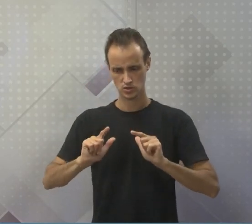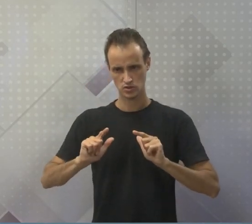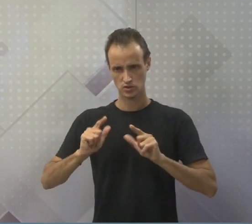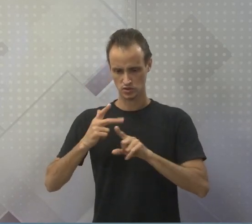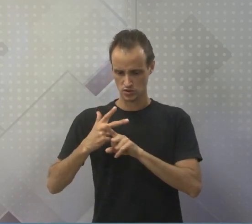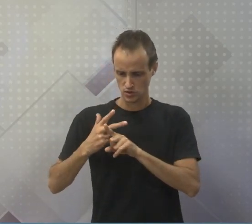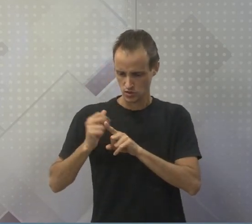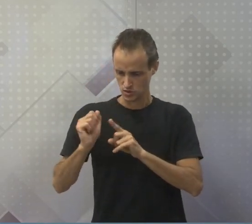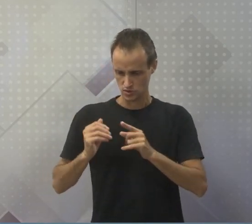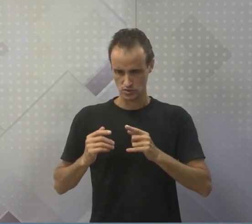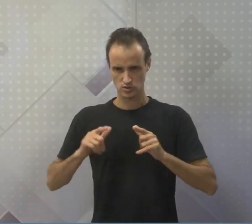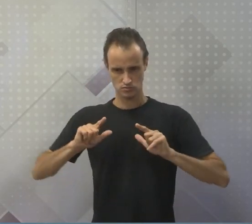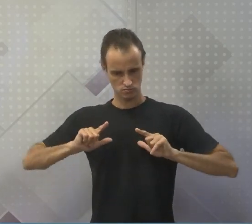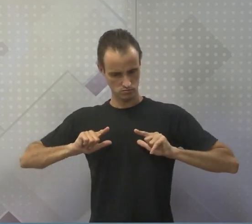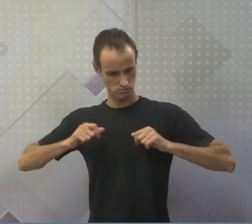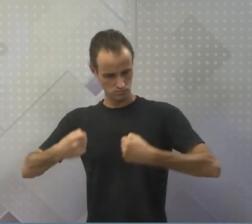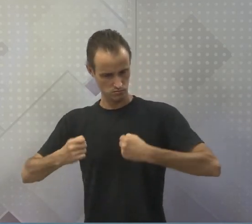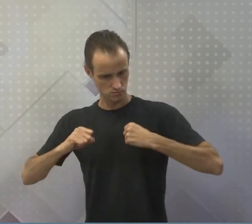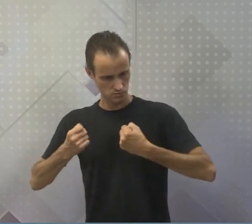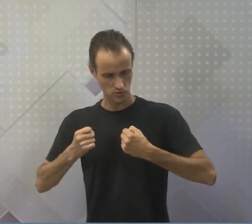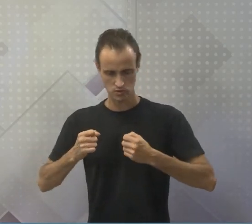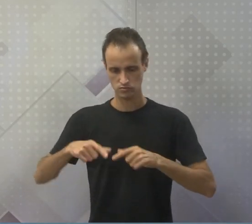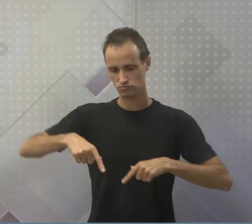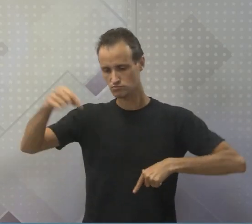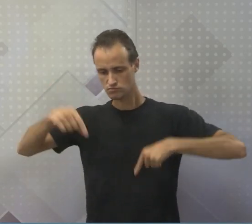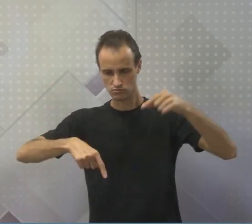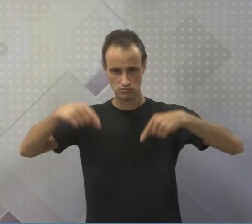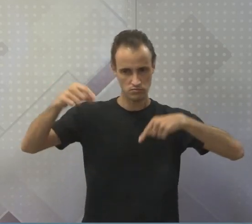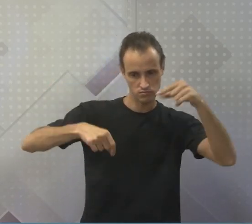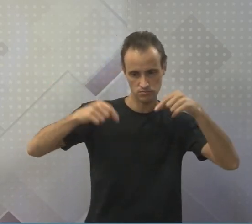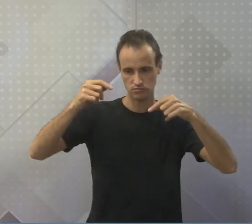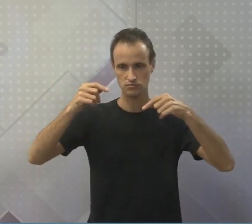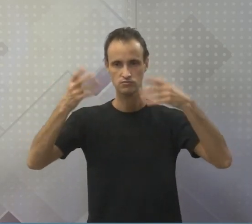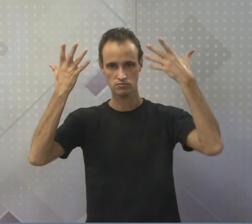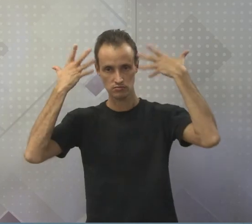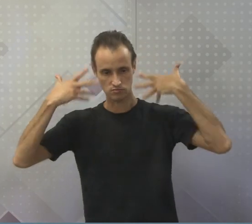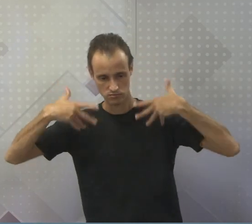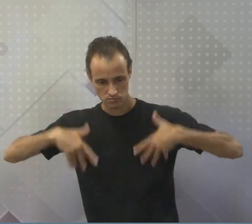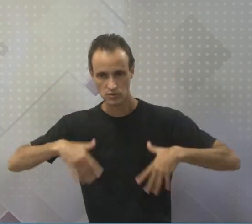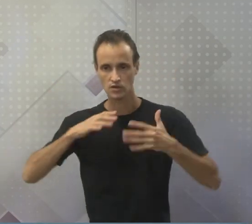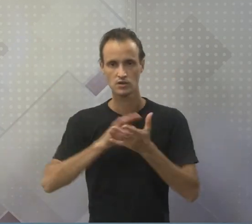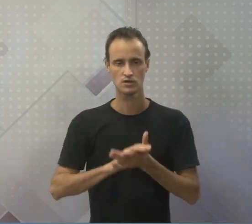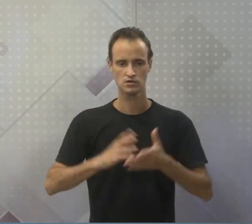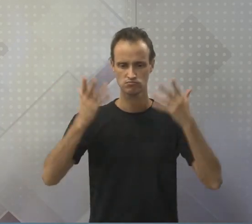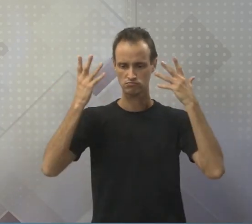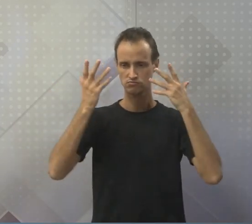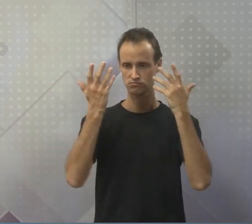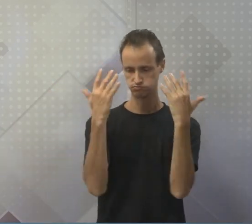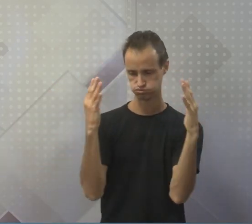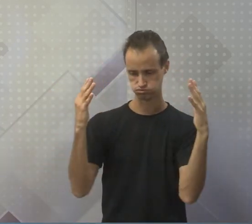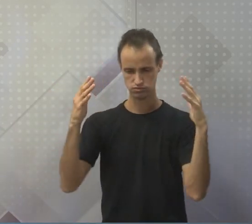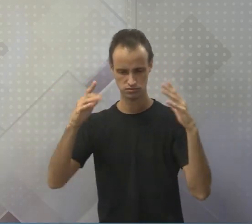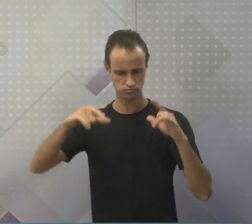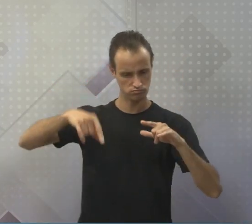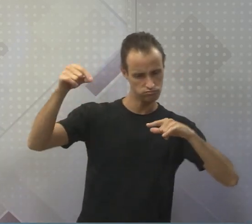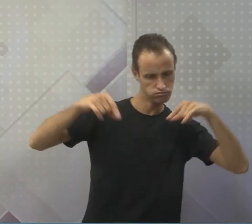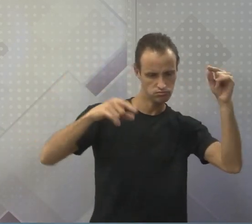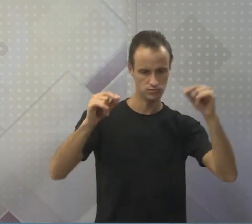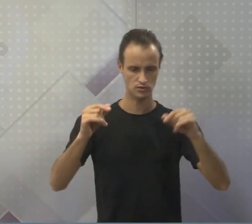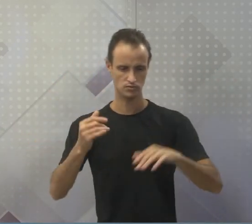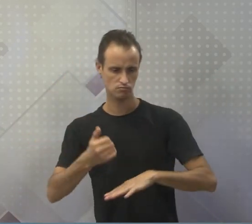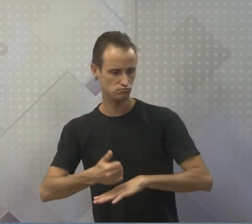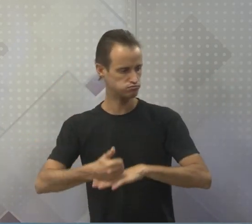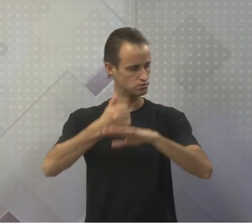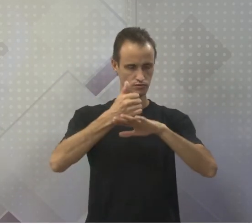que o ambiente impõe sobre ela. O nome disso é a seleção natural. Charles Darwin dizia que a natureza selecionava os mais aptos.